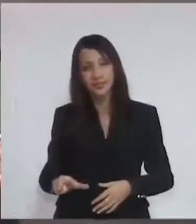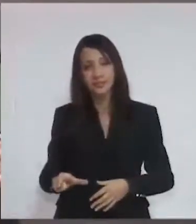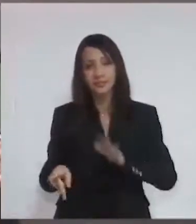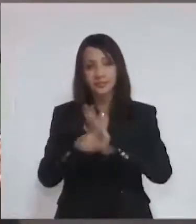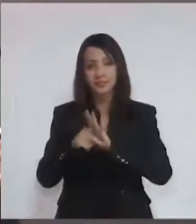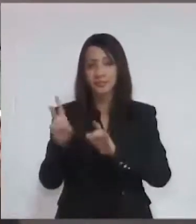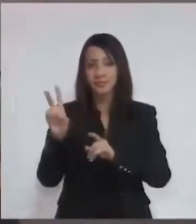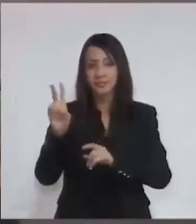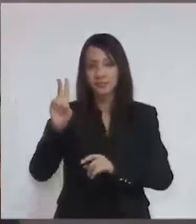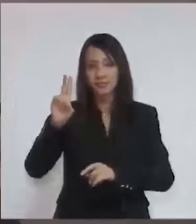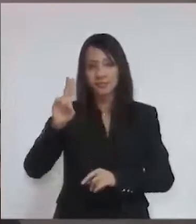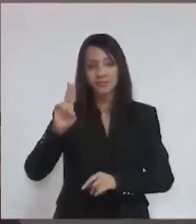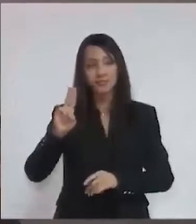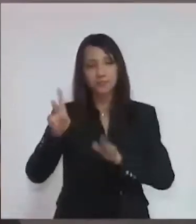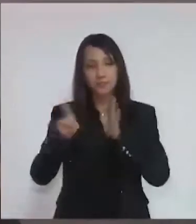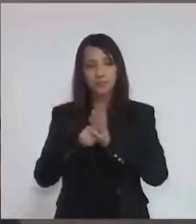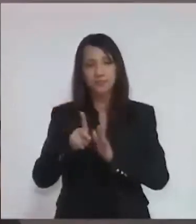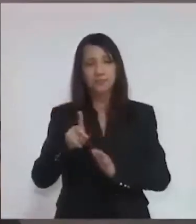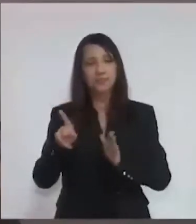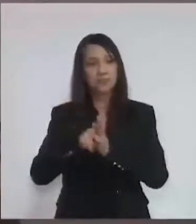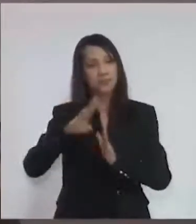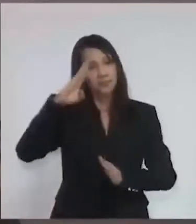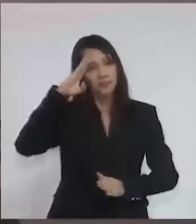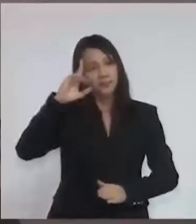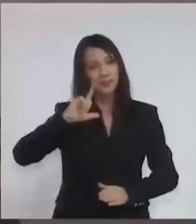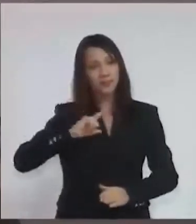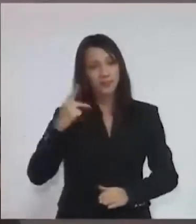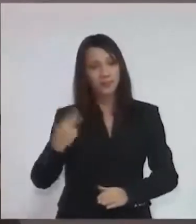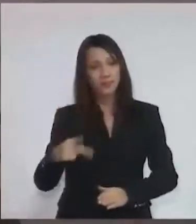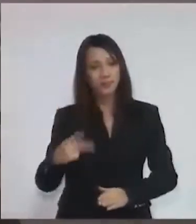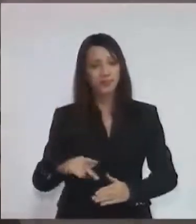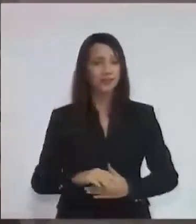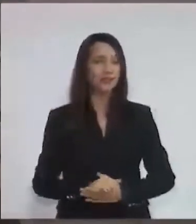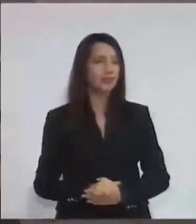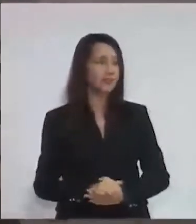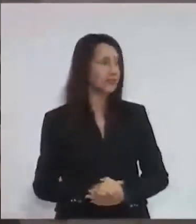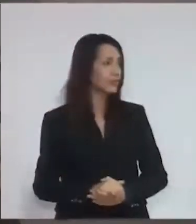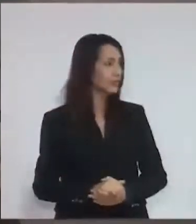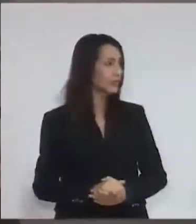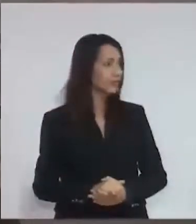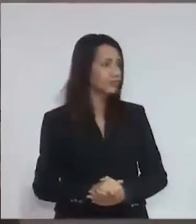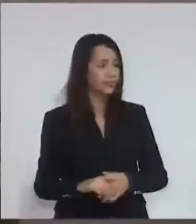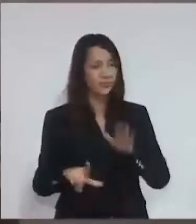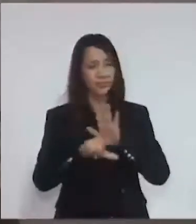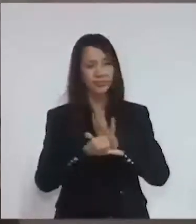Temos a lei a 3.022 de 2014.